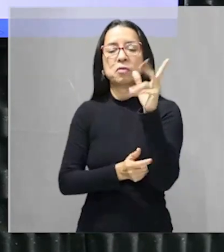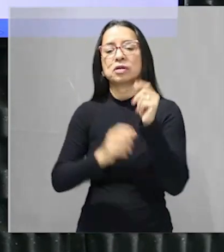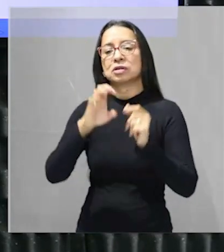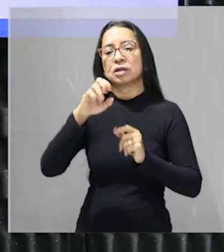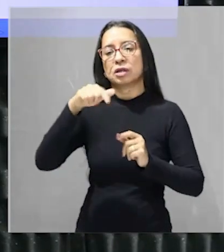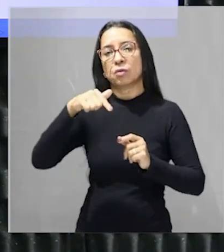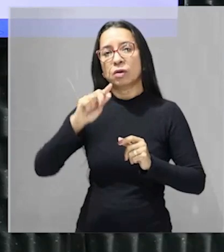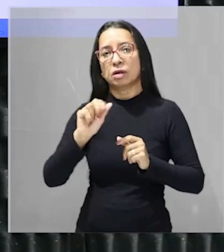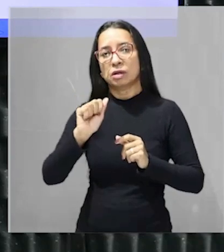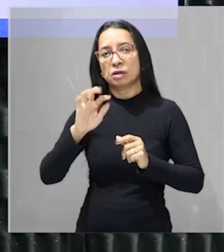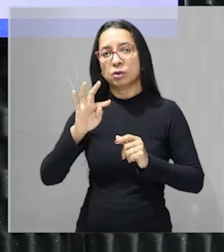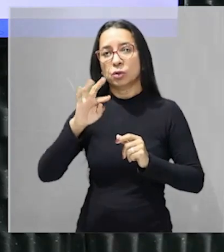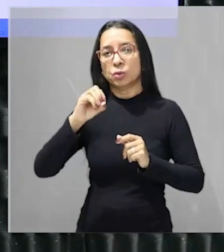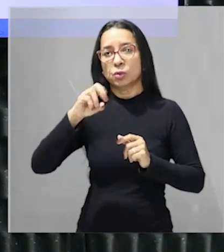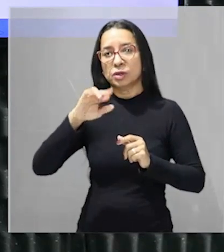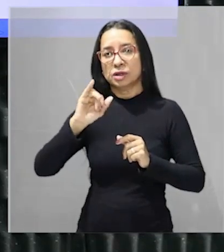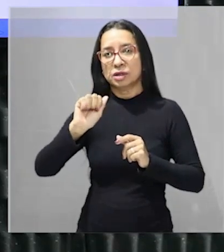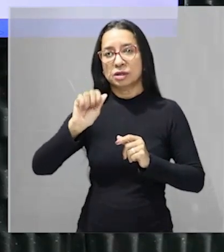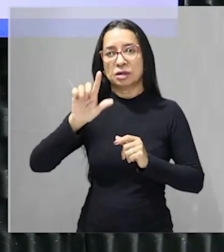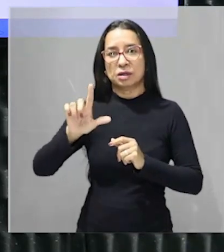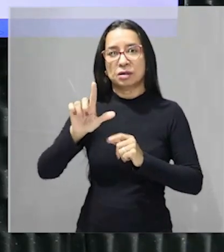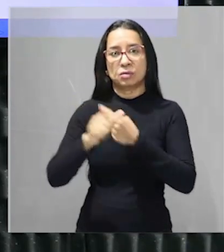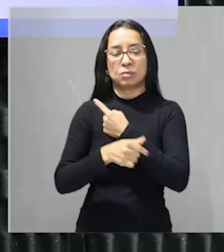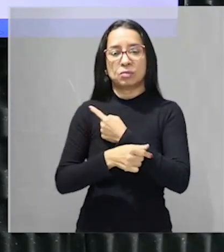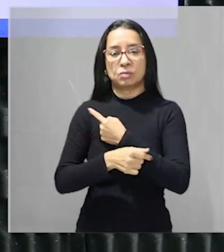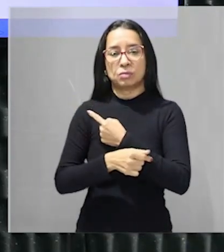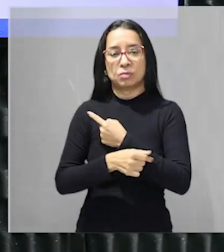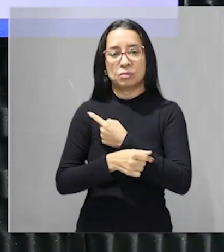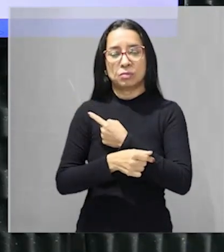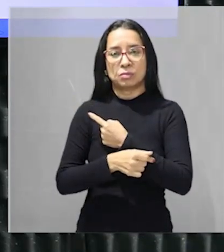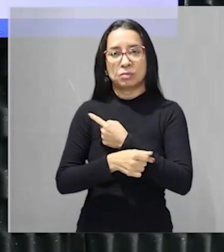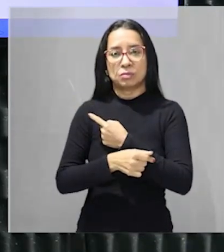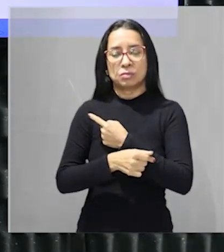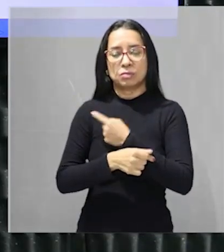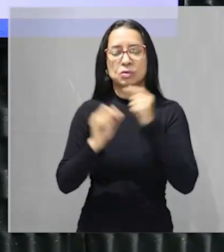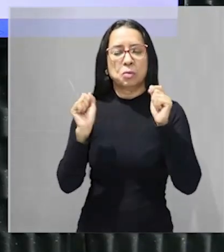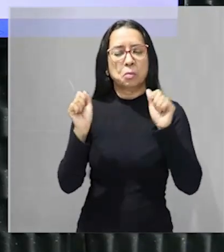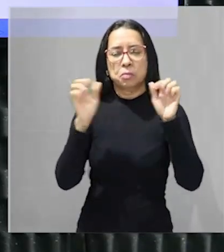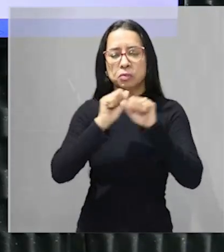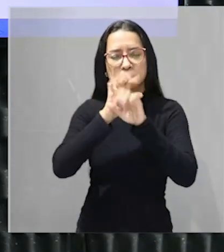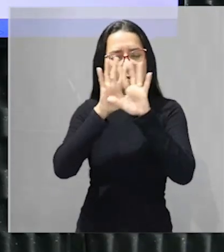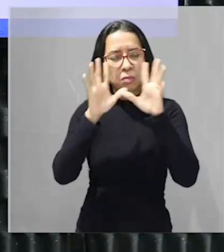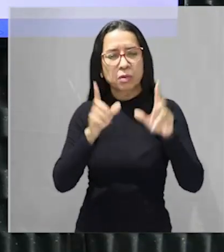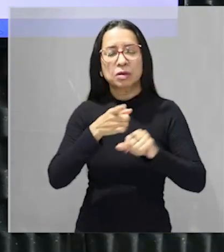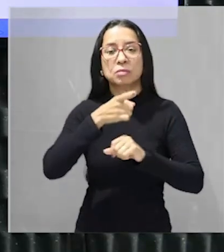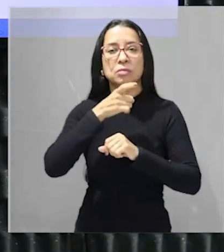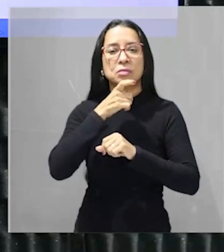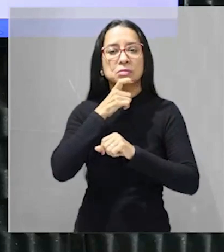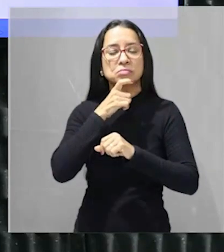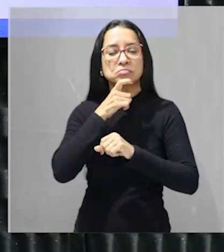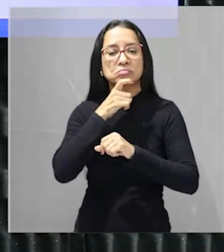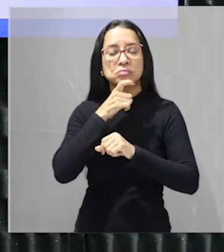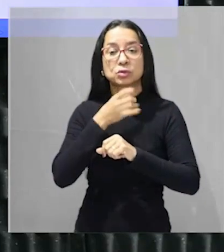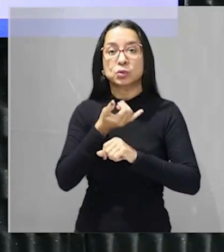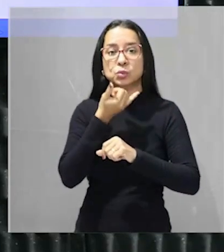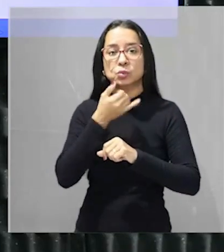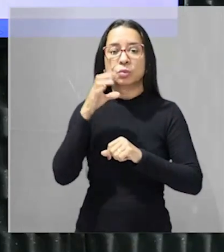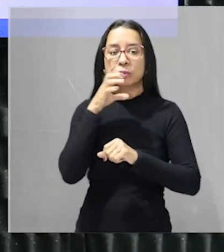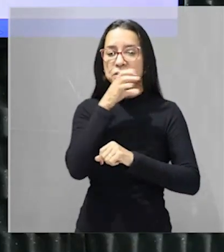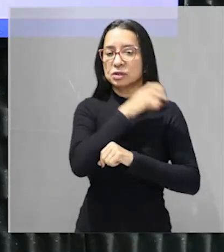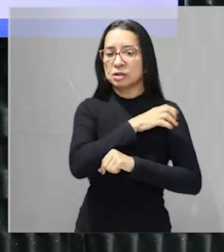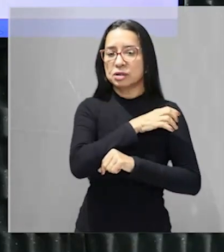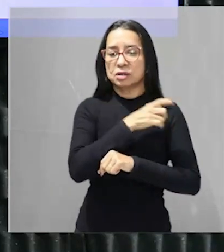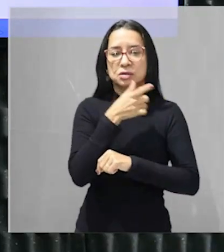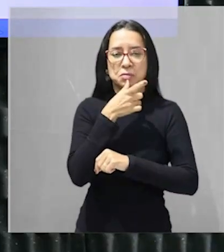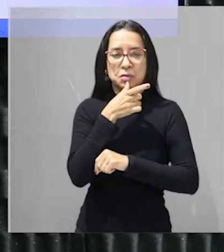está certo também uma floresta ali a mata atlântica de um clima mais quente mais úmido a letra B por exemplo tu tem aqui os pinheiros